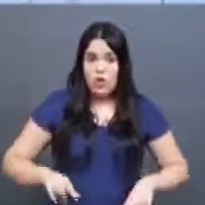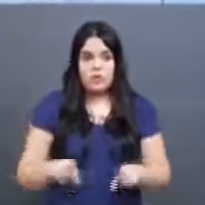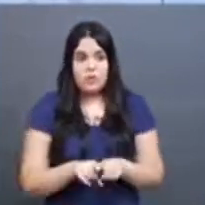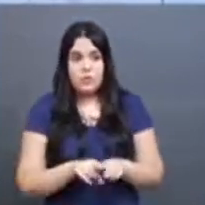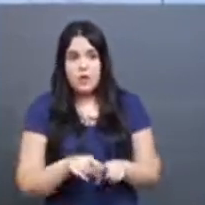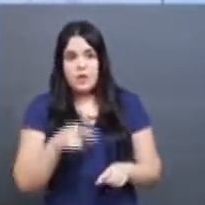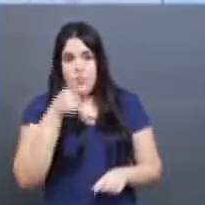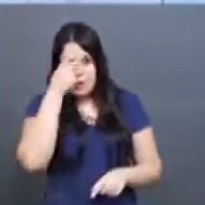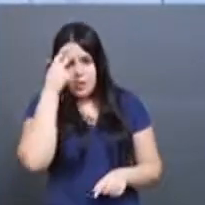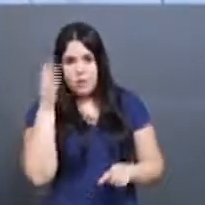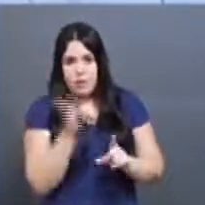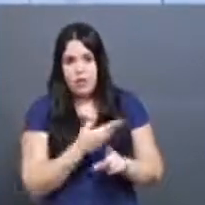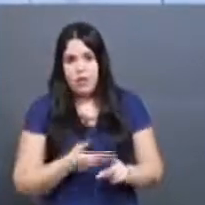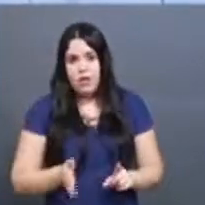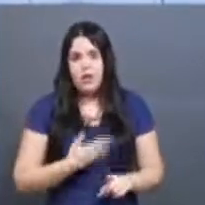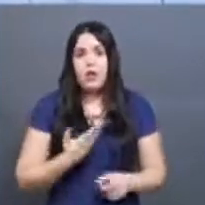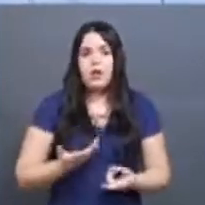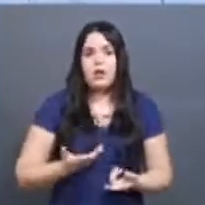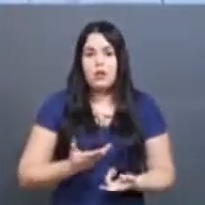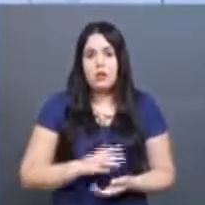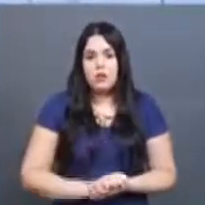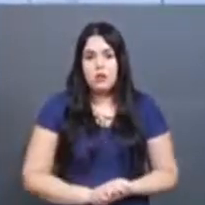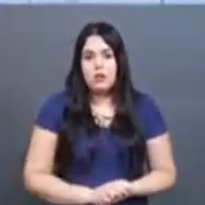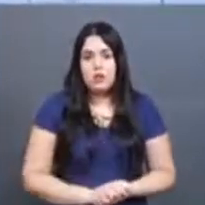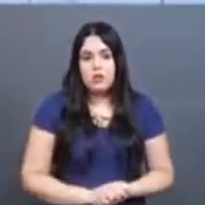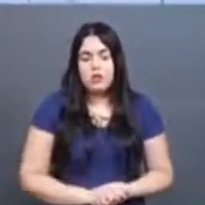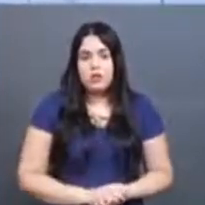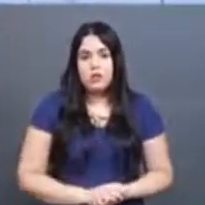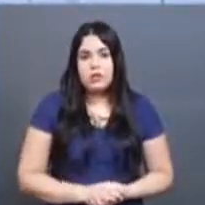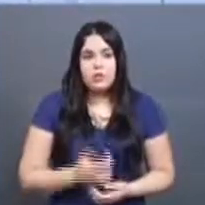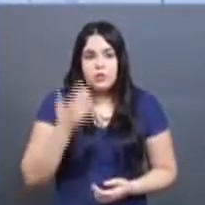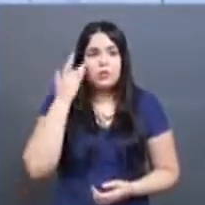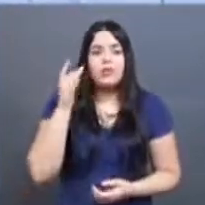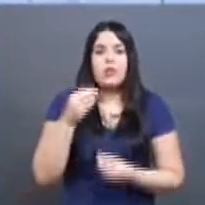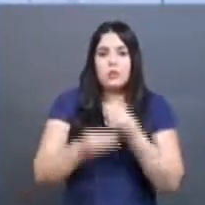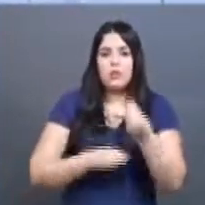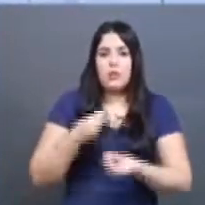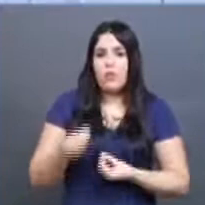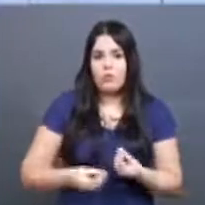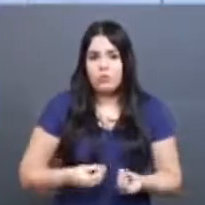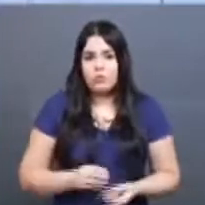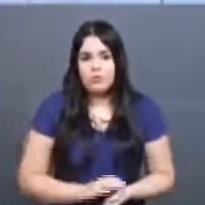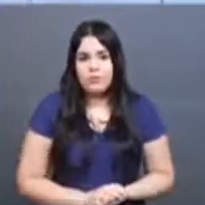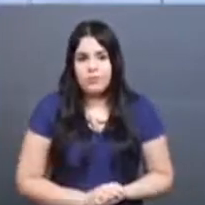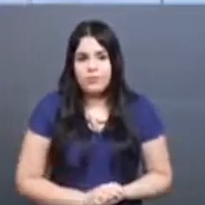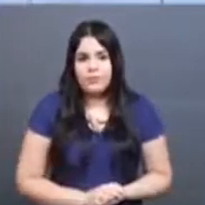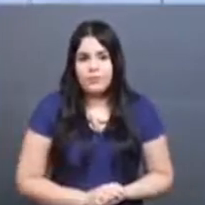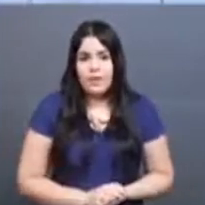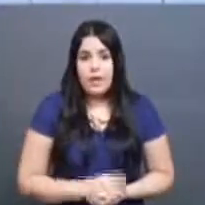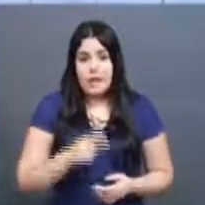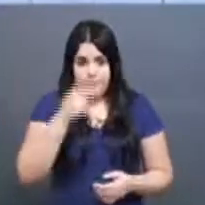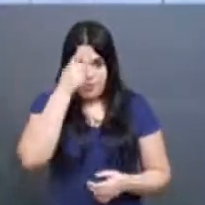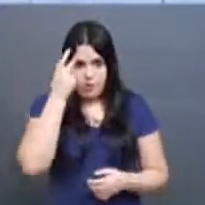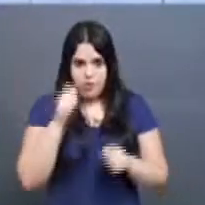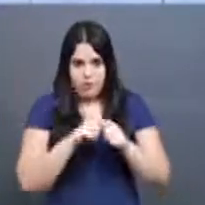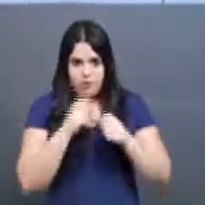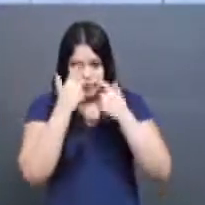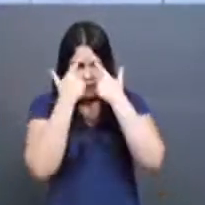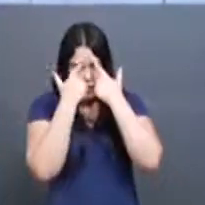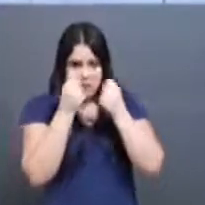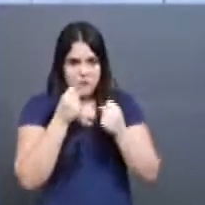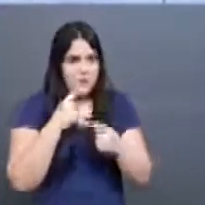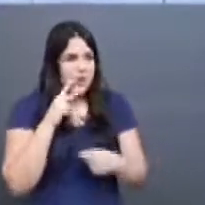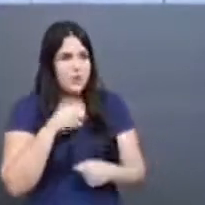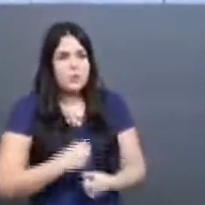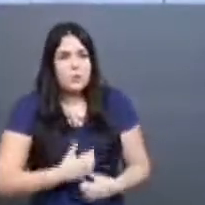emoção. Então, eles não aprenderam o que fazer com essa emoção. Então, o agressor faz o quê? Ele projeta a raiva dele no outro. É